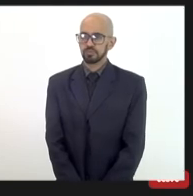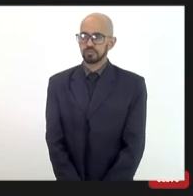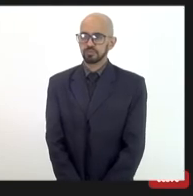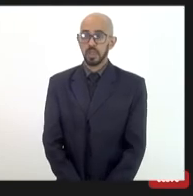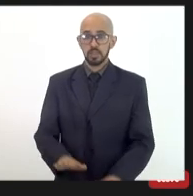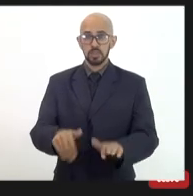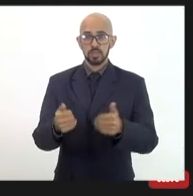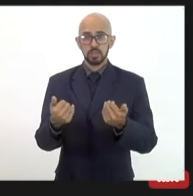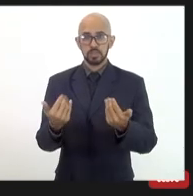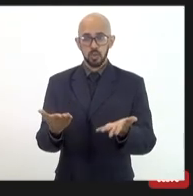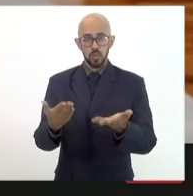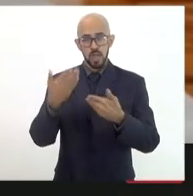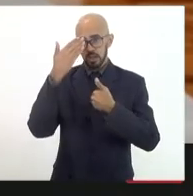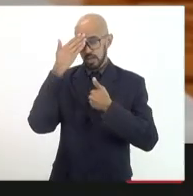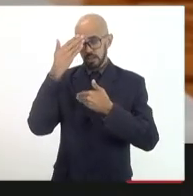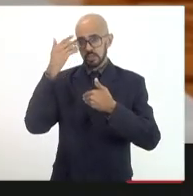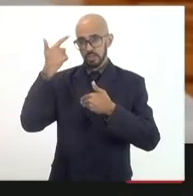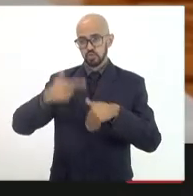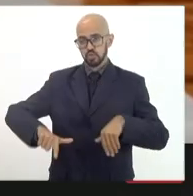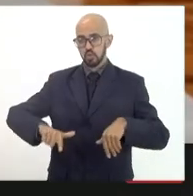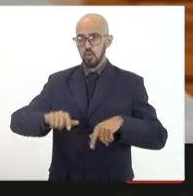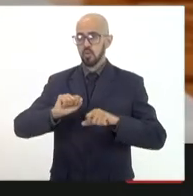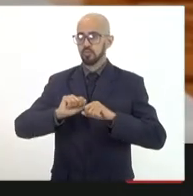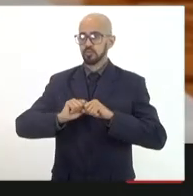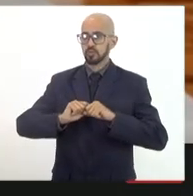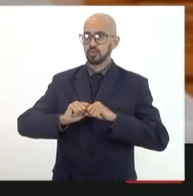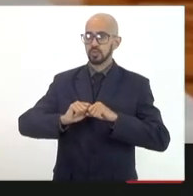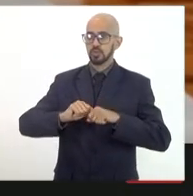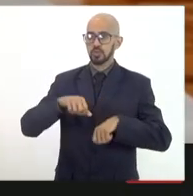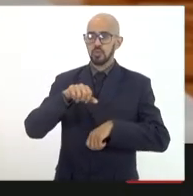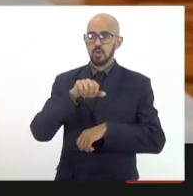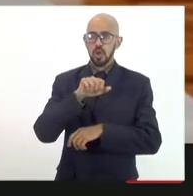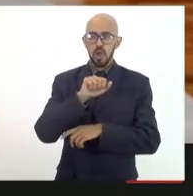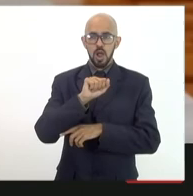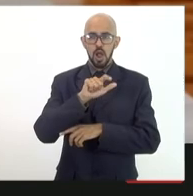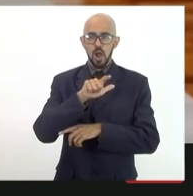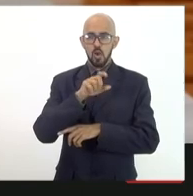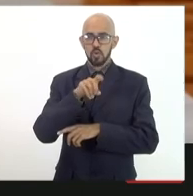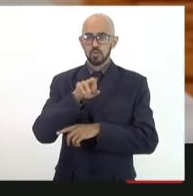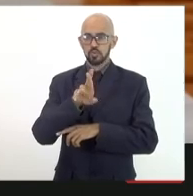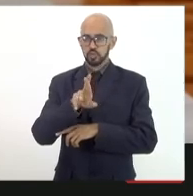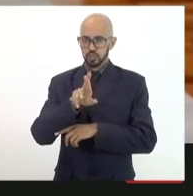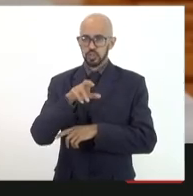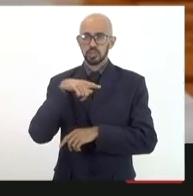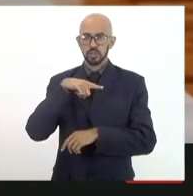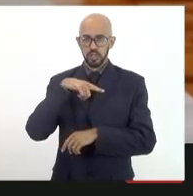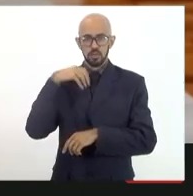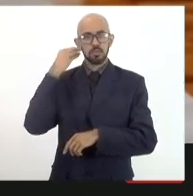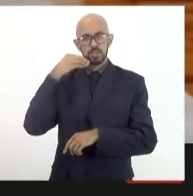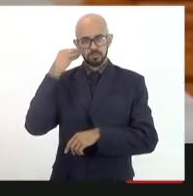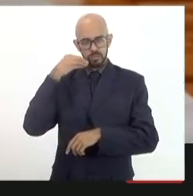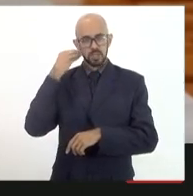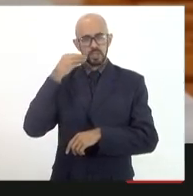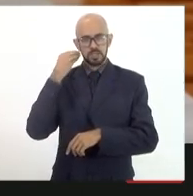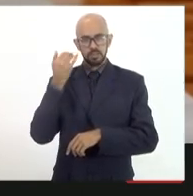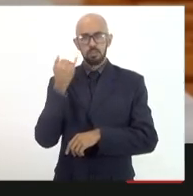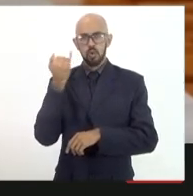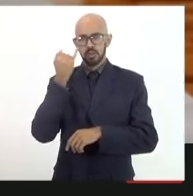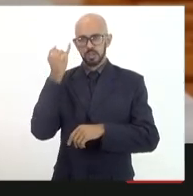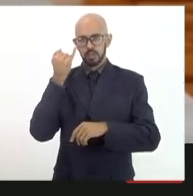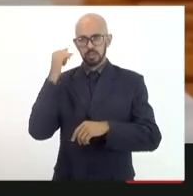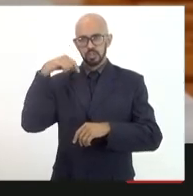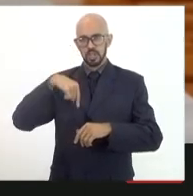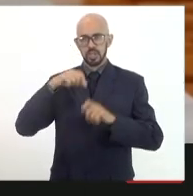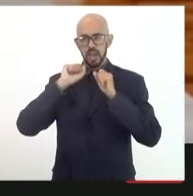então agradecer mais uma vez e o Aldir tem aqui uma experiência muito grande aqui na casa a gente quando